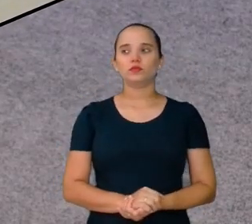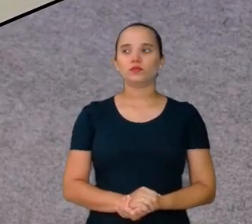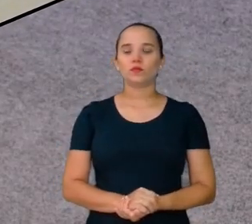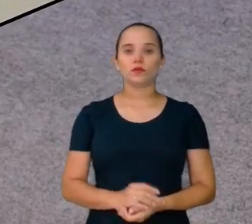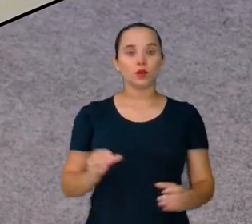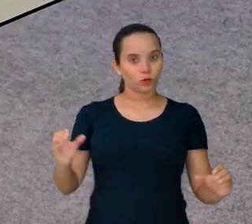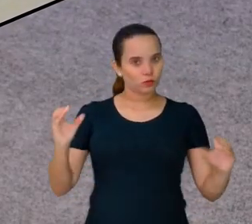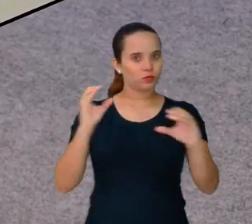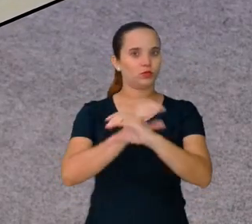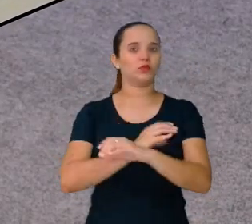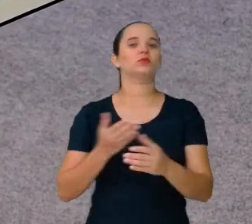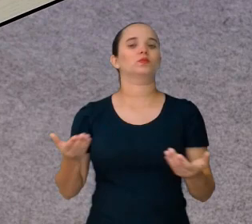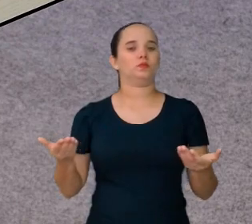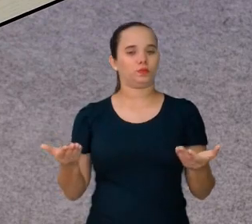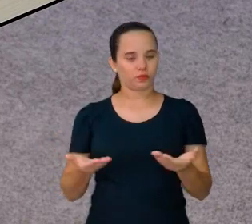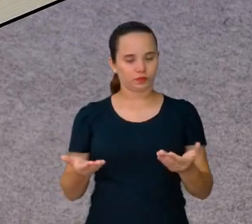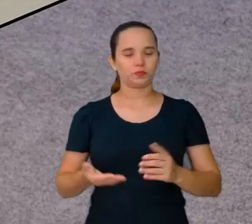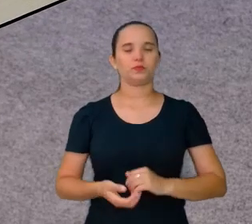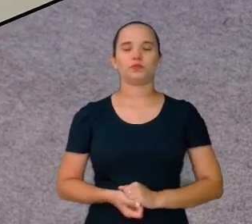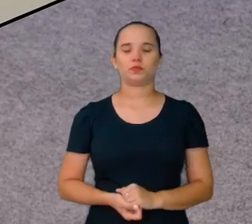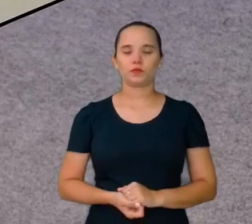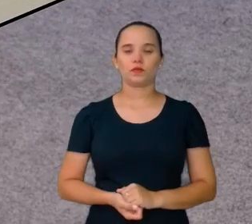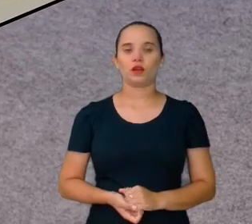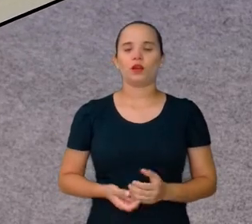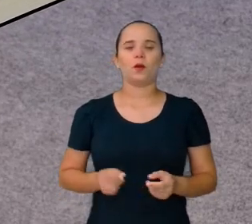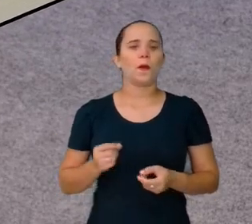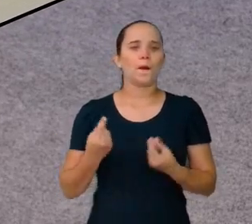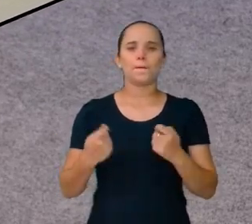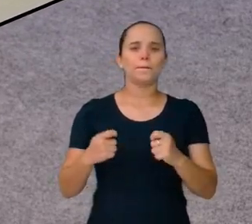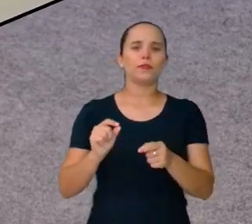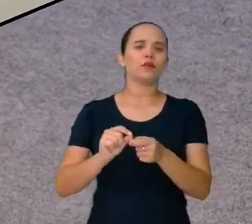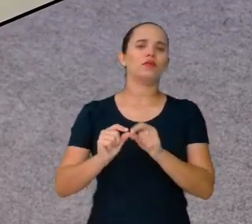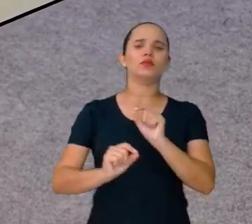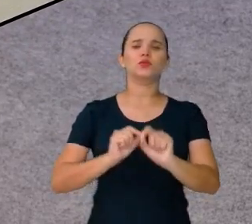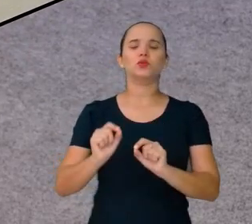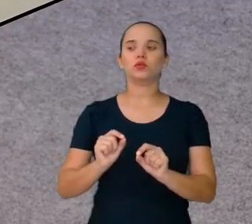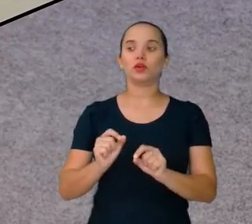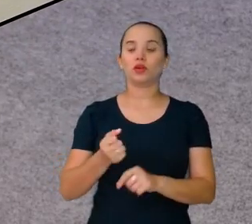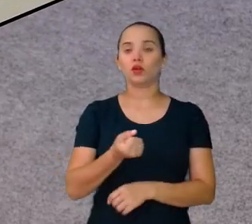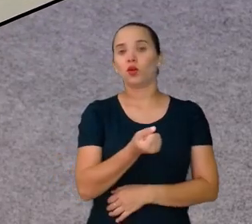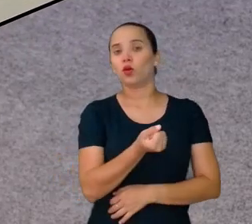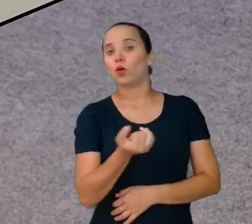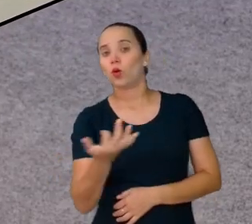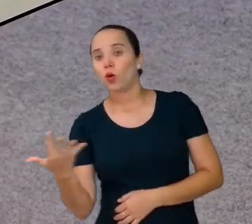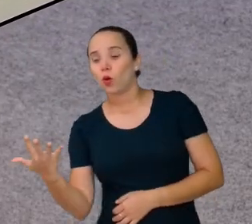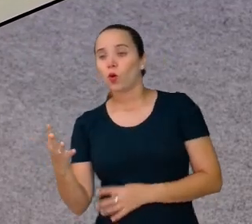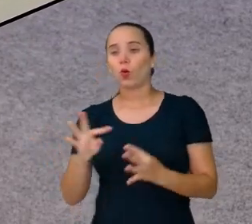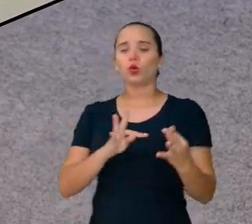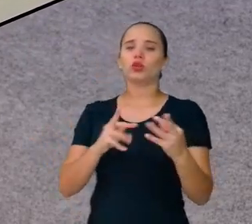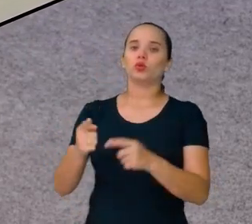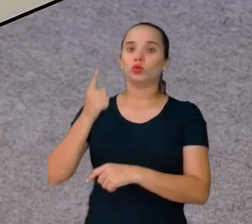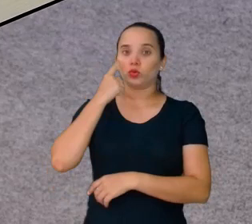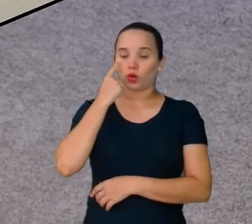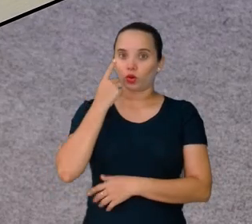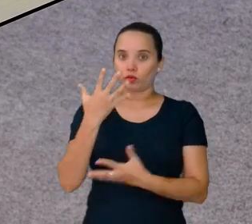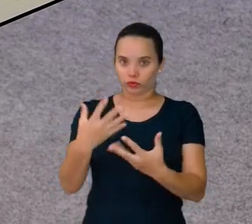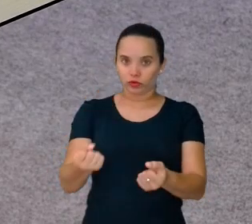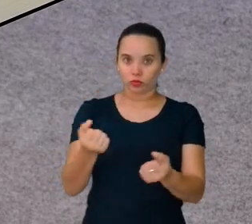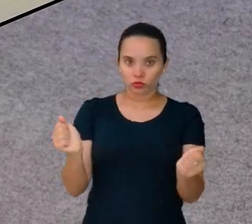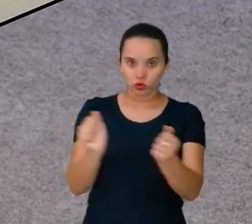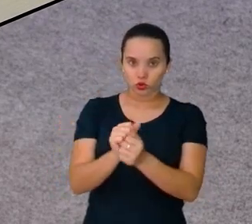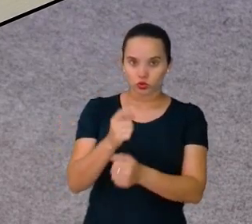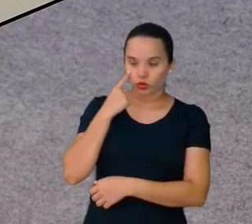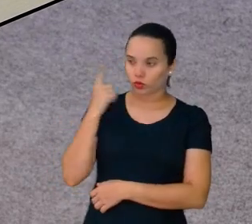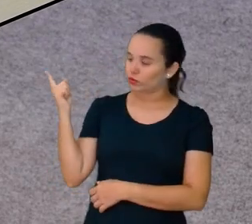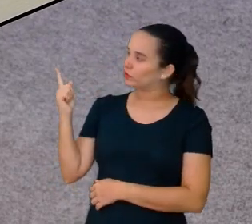Ficou completo. O que eu tenho que fazer agora? Contar o contorno. Bora contar comigo aqui? Depois a gente